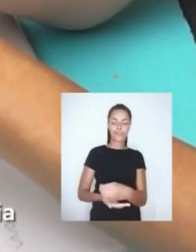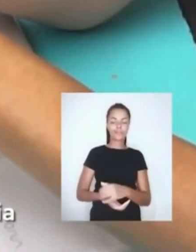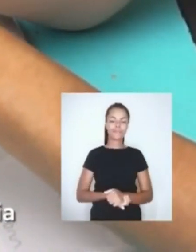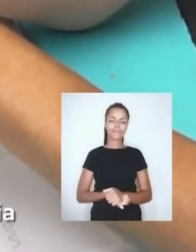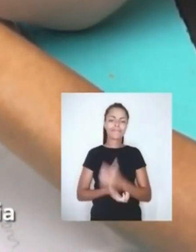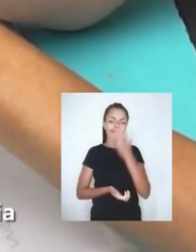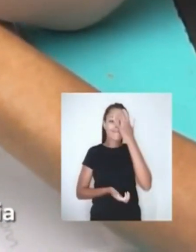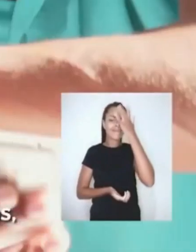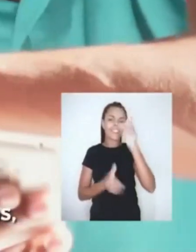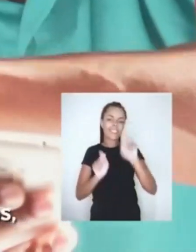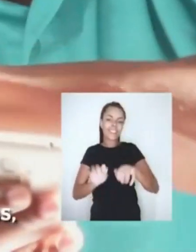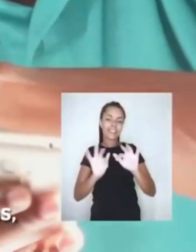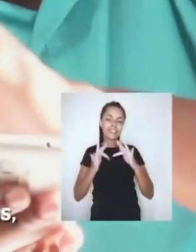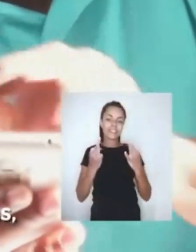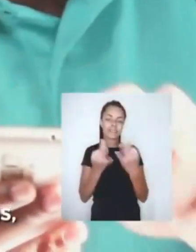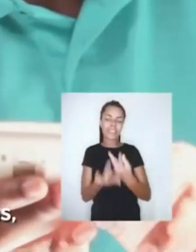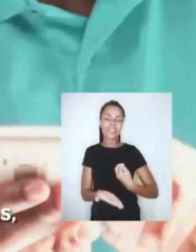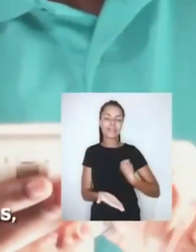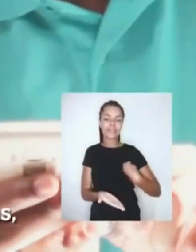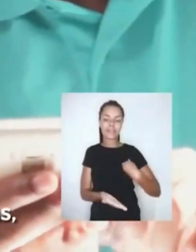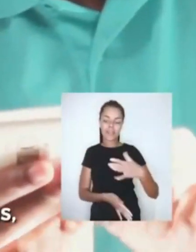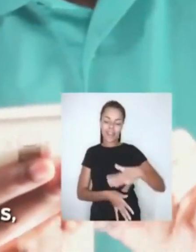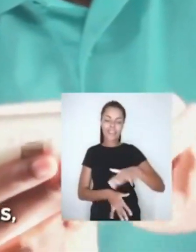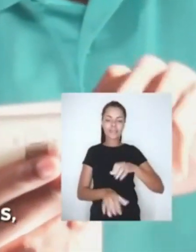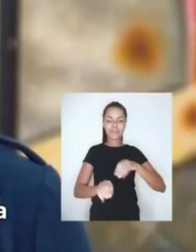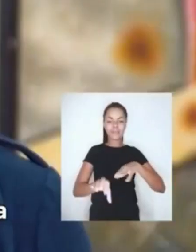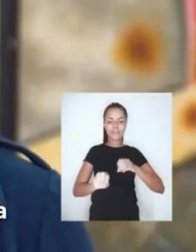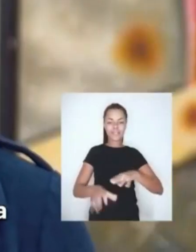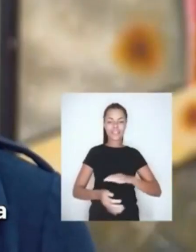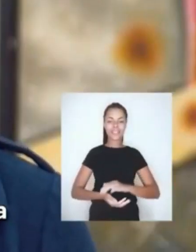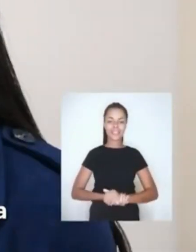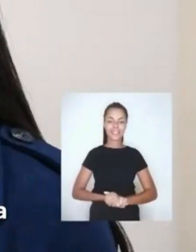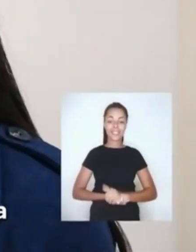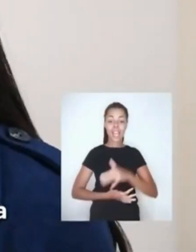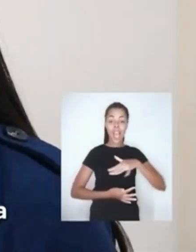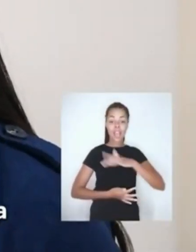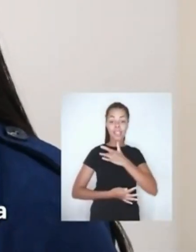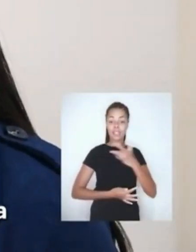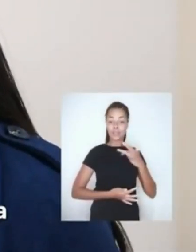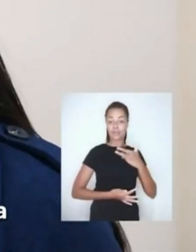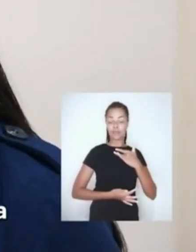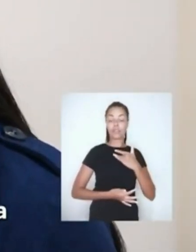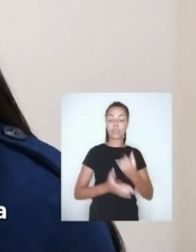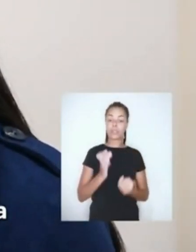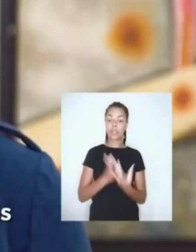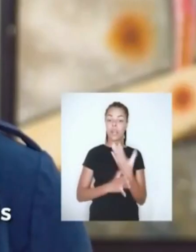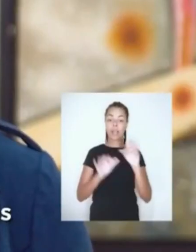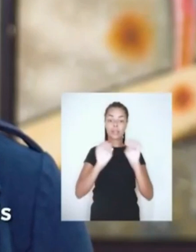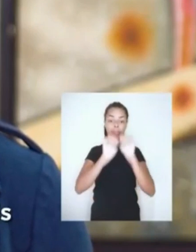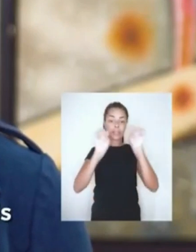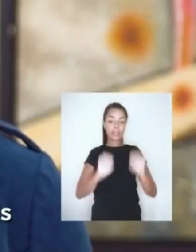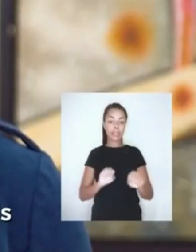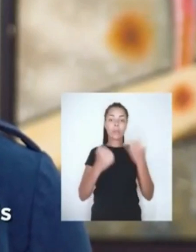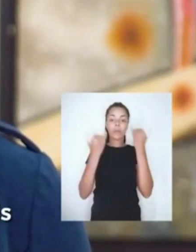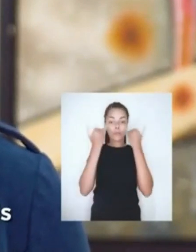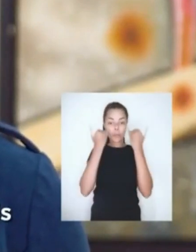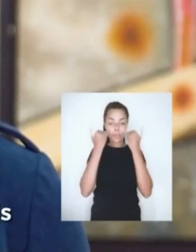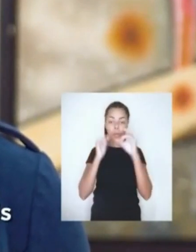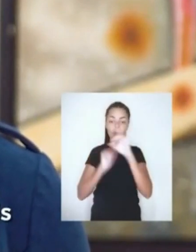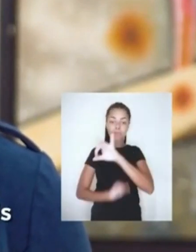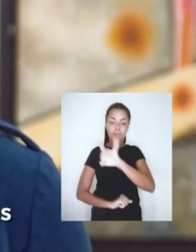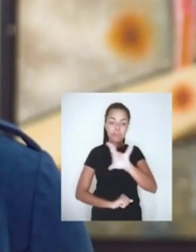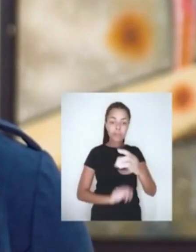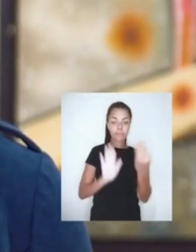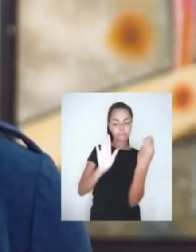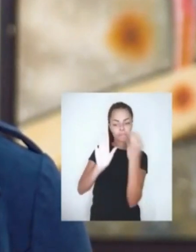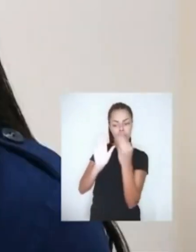mais fácil para a família participar da educação de suas crianças. Na saúde, vamos criar uma plataforma que vai integrar os pontuários